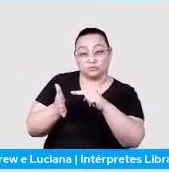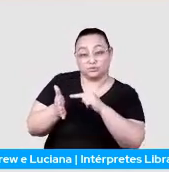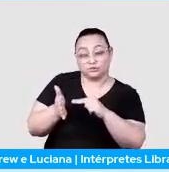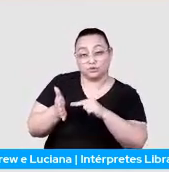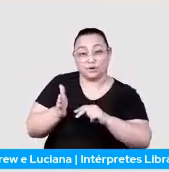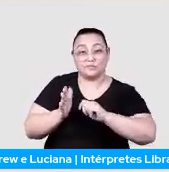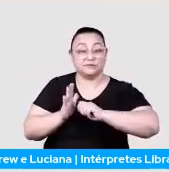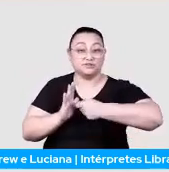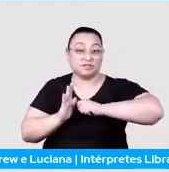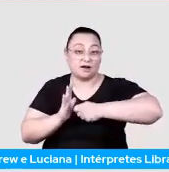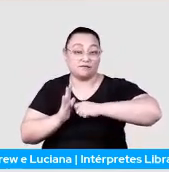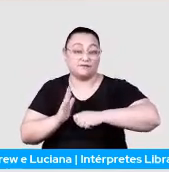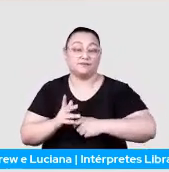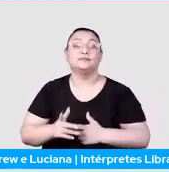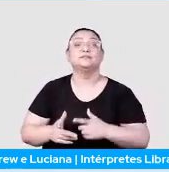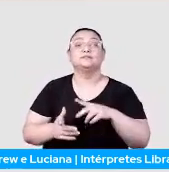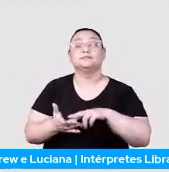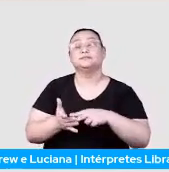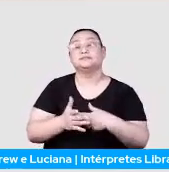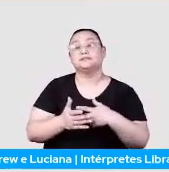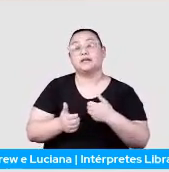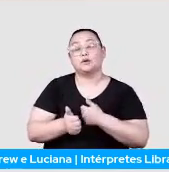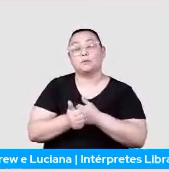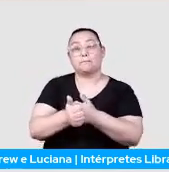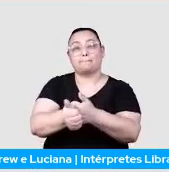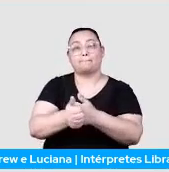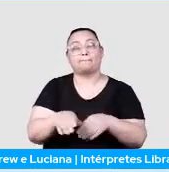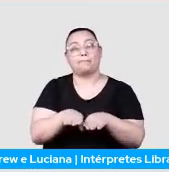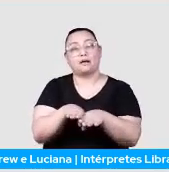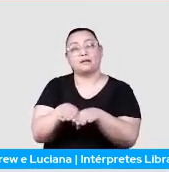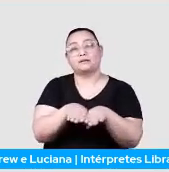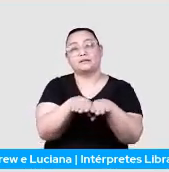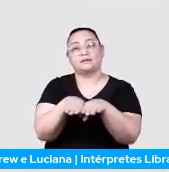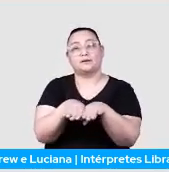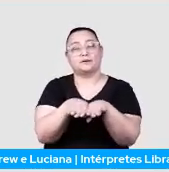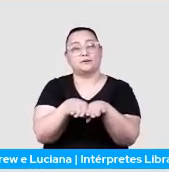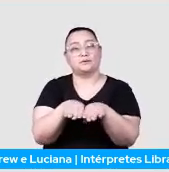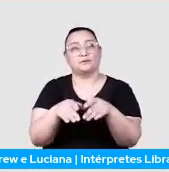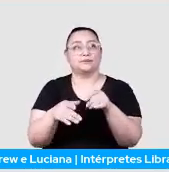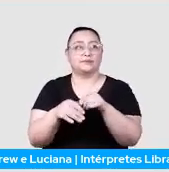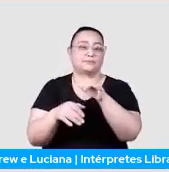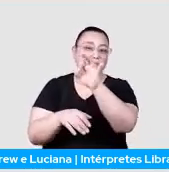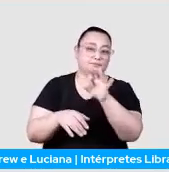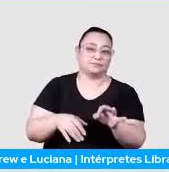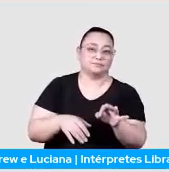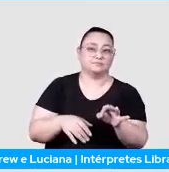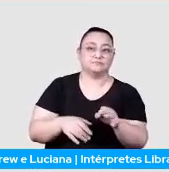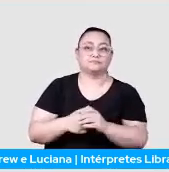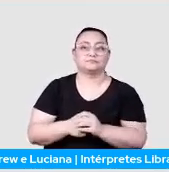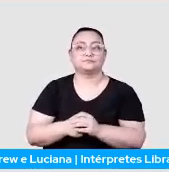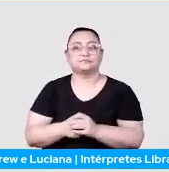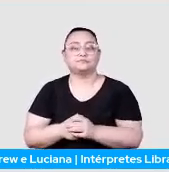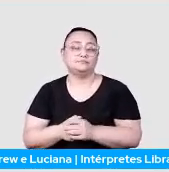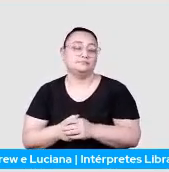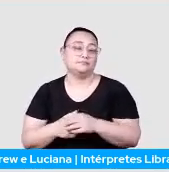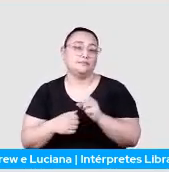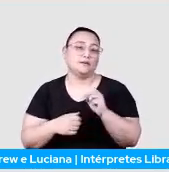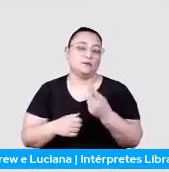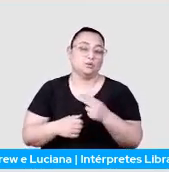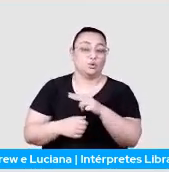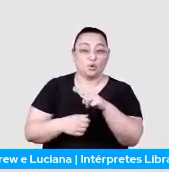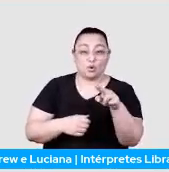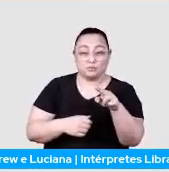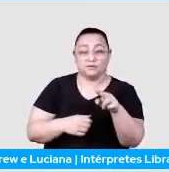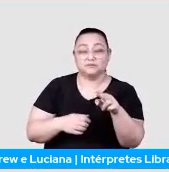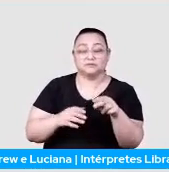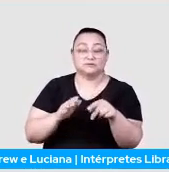estatística, ela segue o padrão de, se for porcentagem Spider Moon Field Coverage, o nome do item,